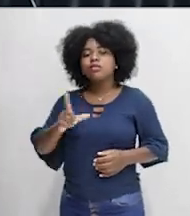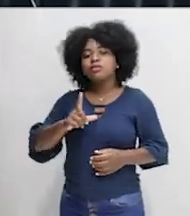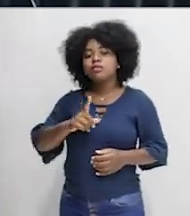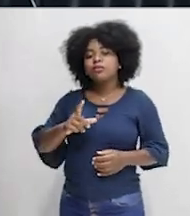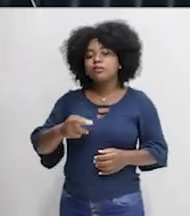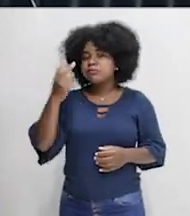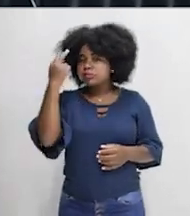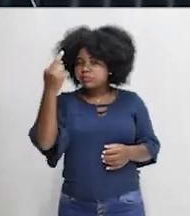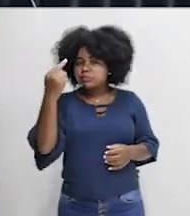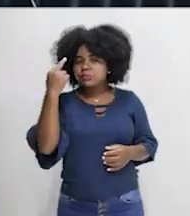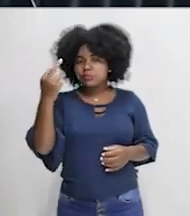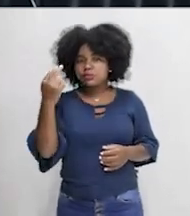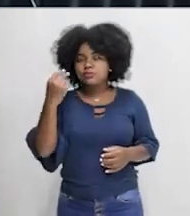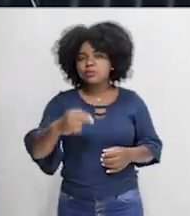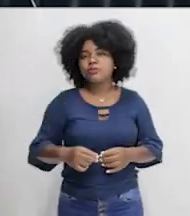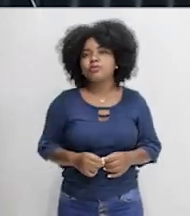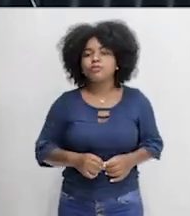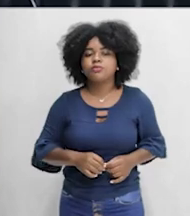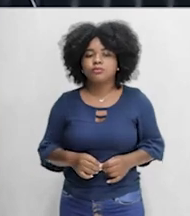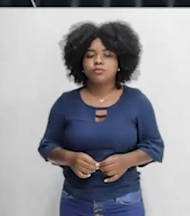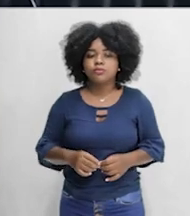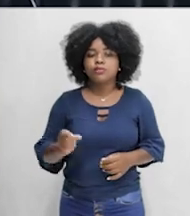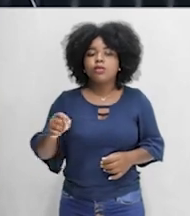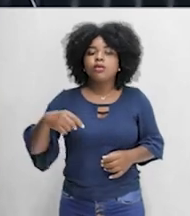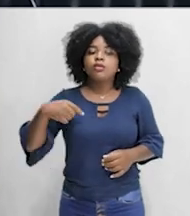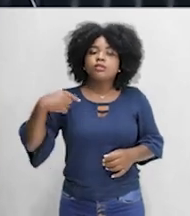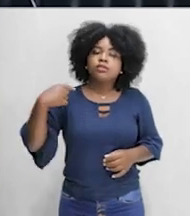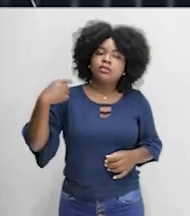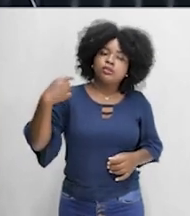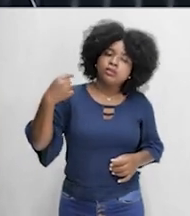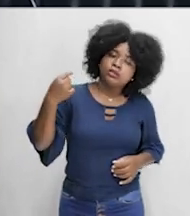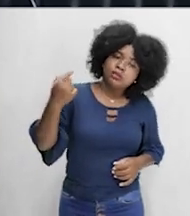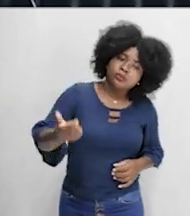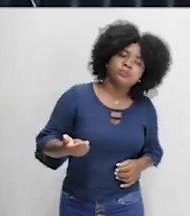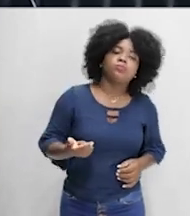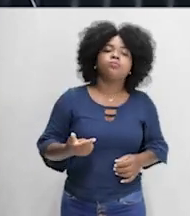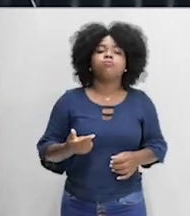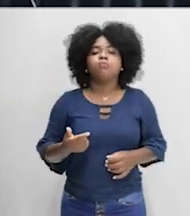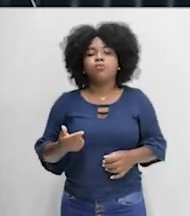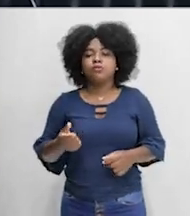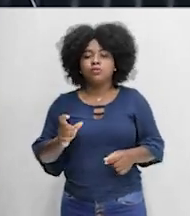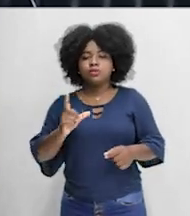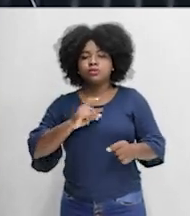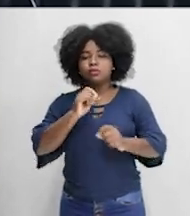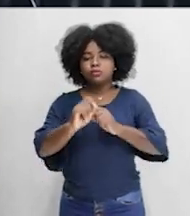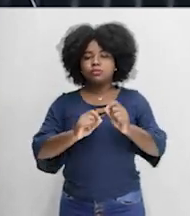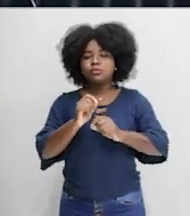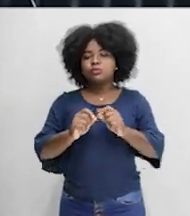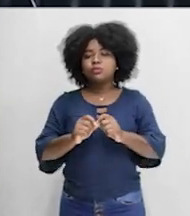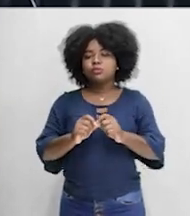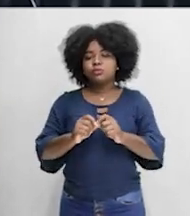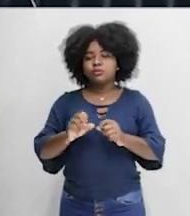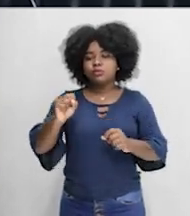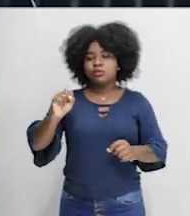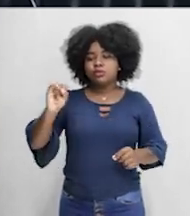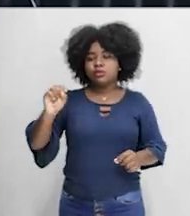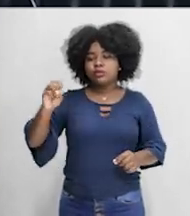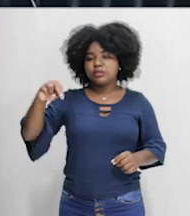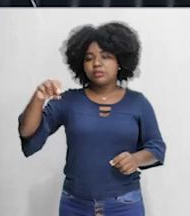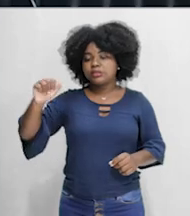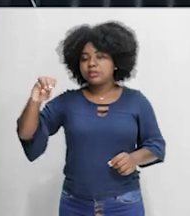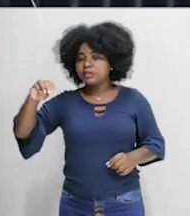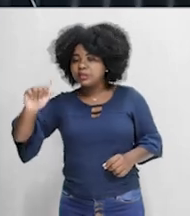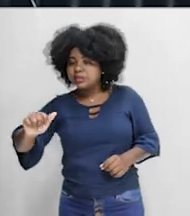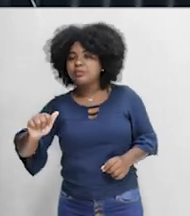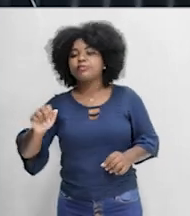relembrar. Depois a gente vai falar, né? Sobre um órgão muito importante que é o SISNAMA, tá certo? Que é o Sistema